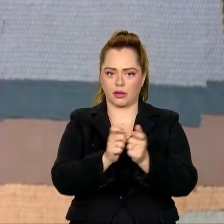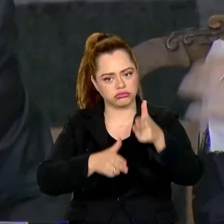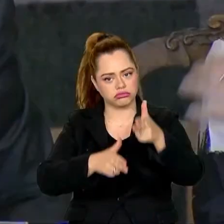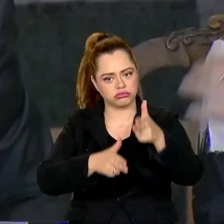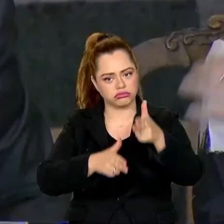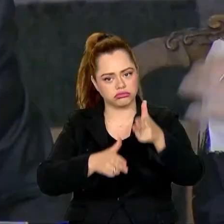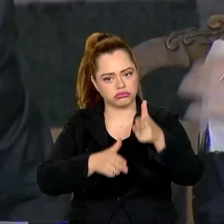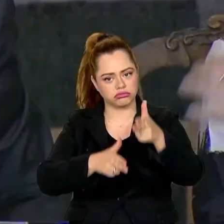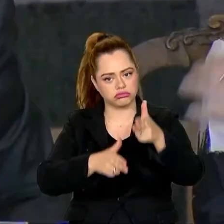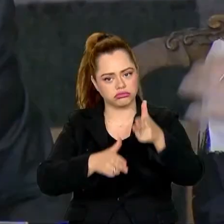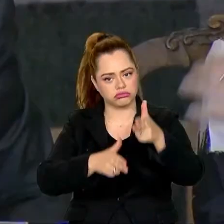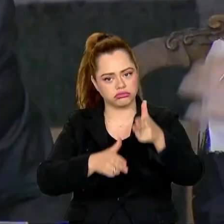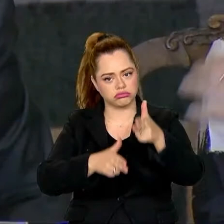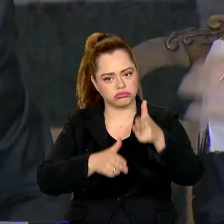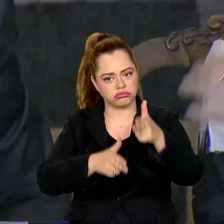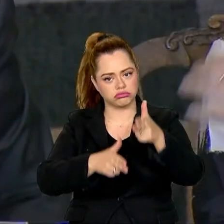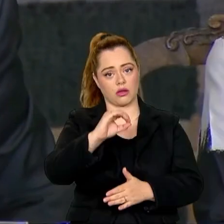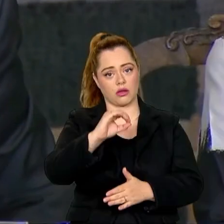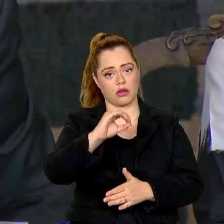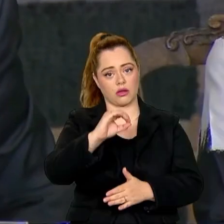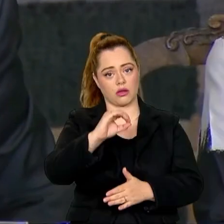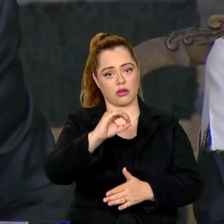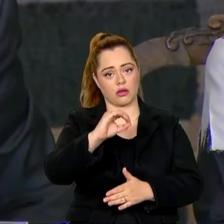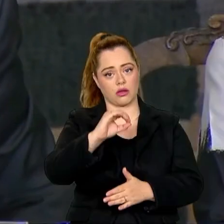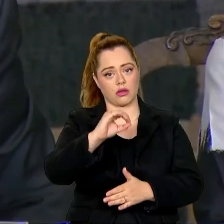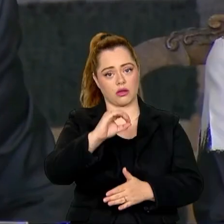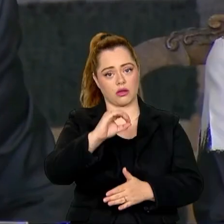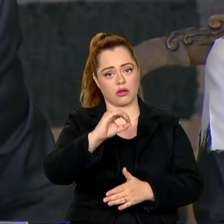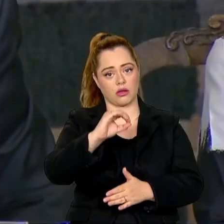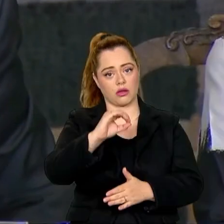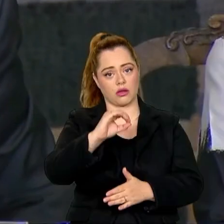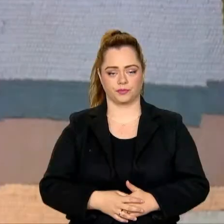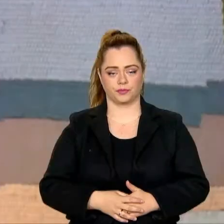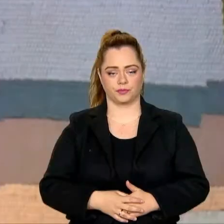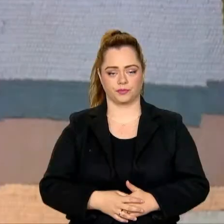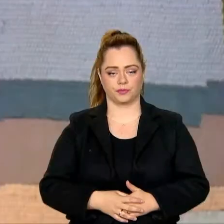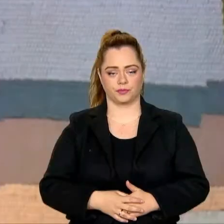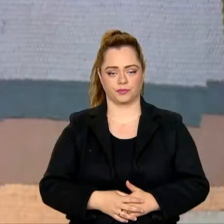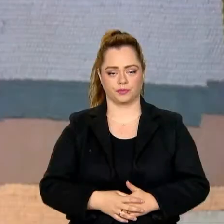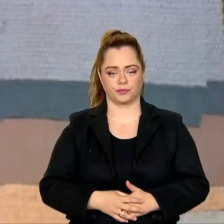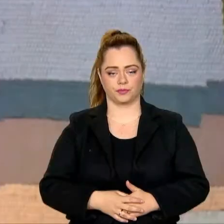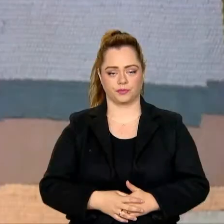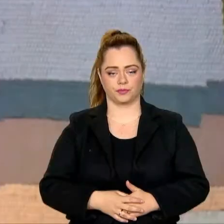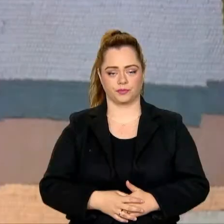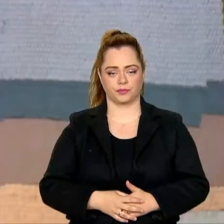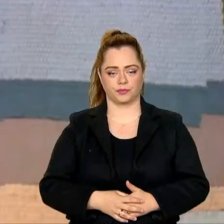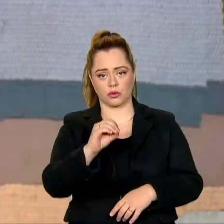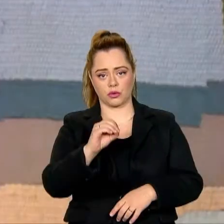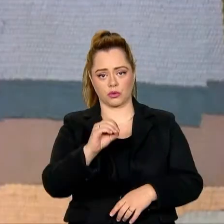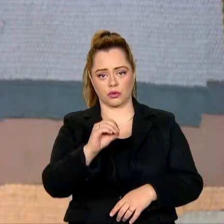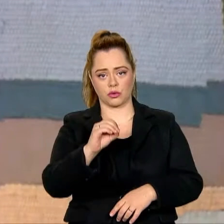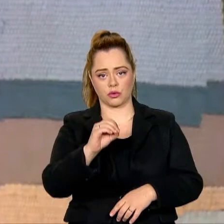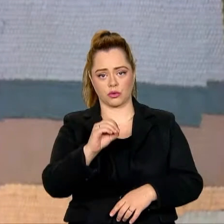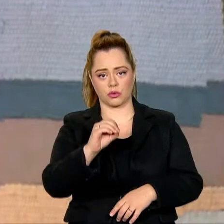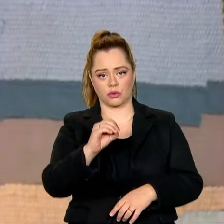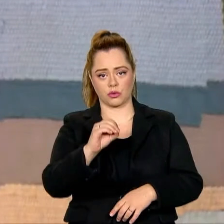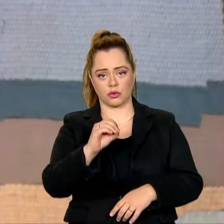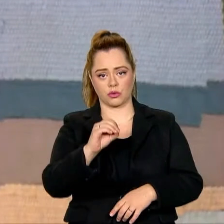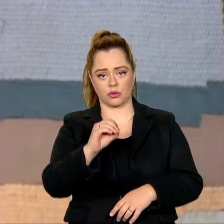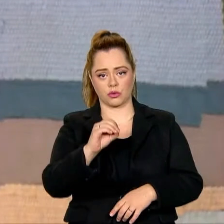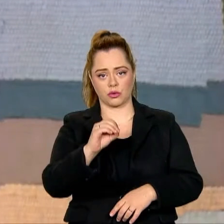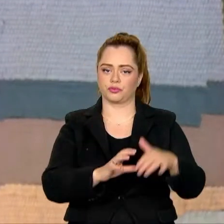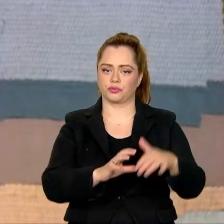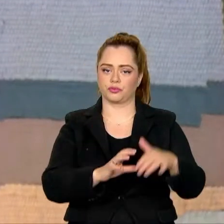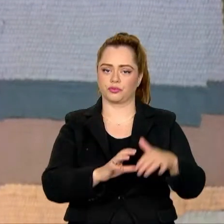reduzir a frota de emissão de gás carbônico e de carbono no meio ambiente. Então,